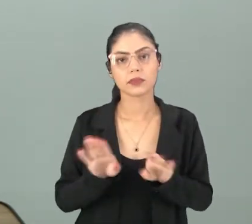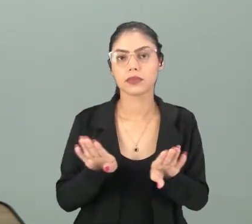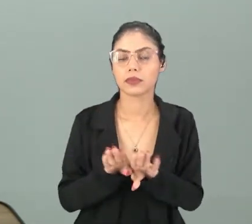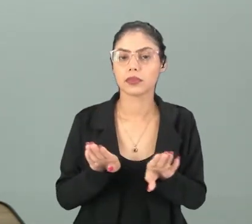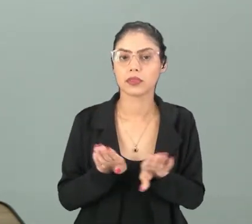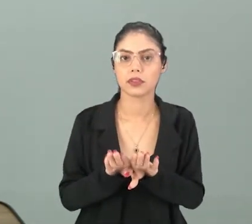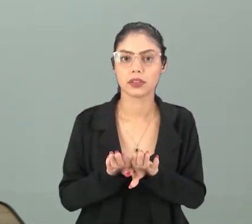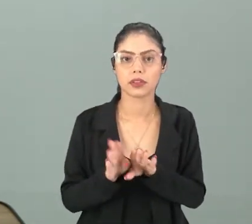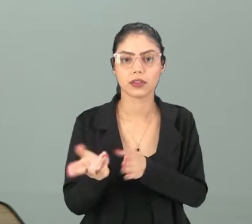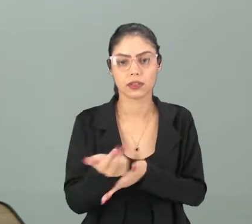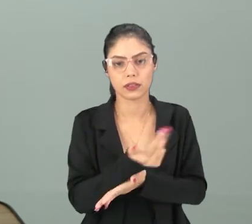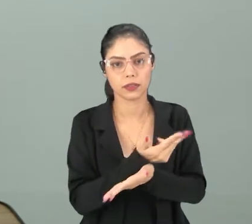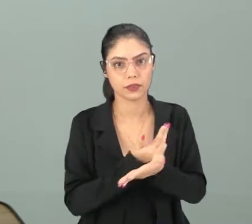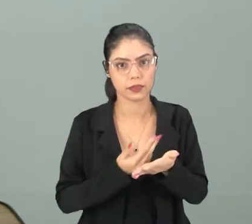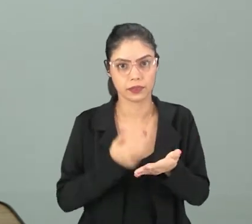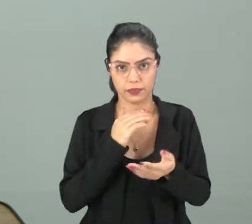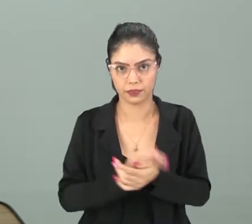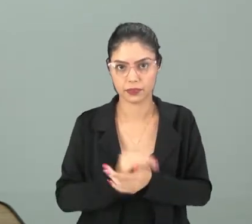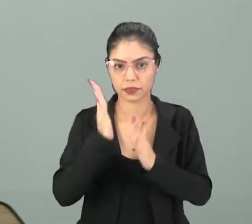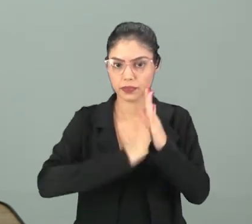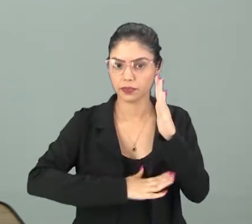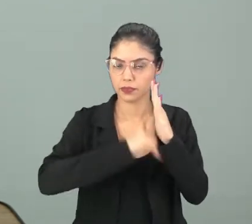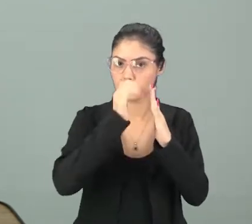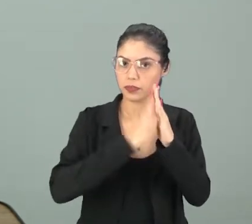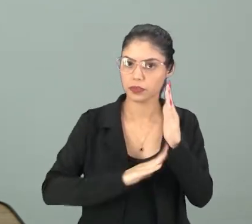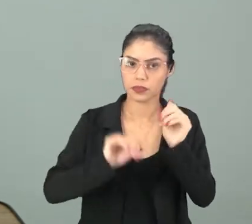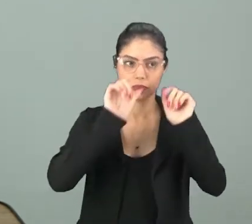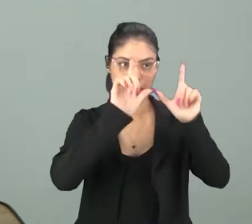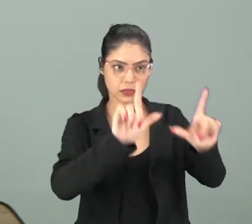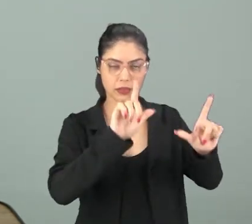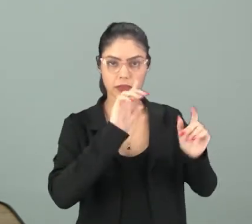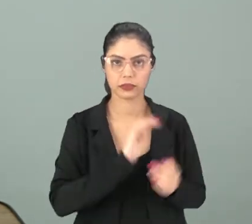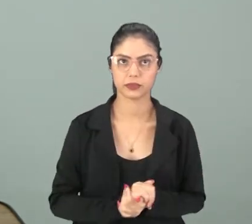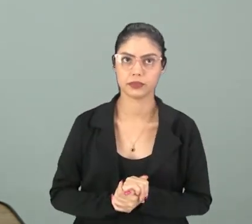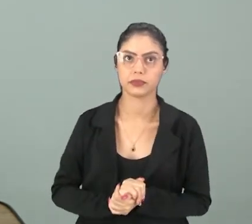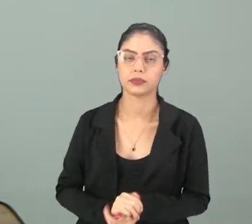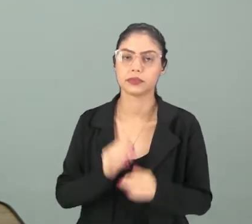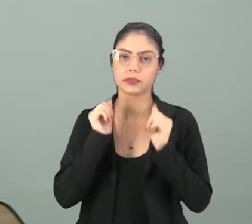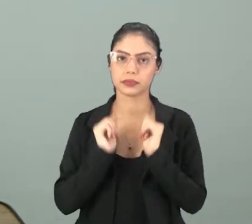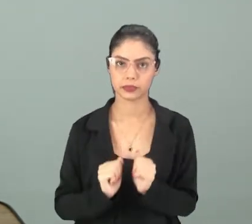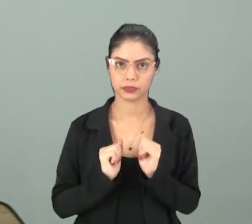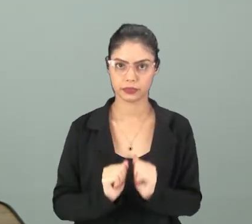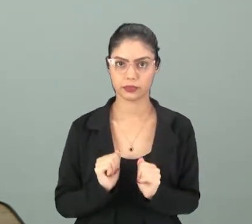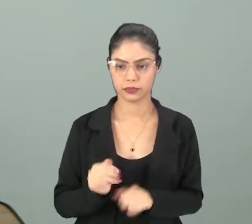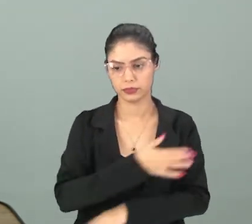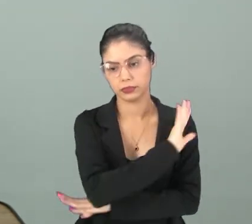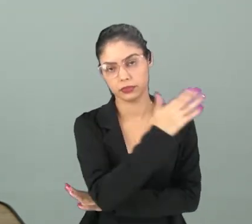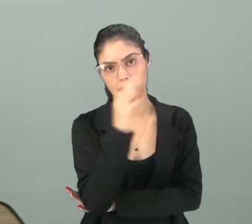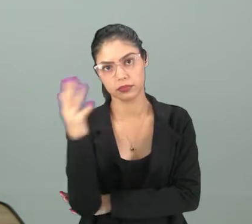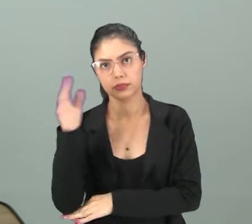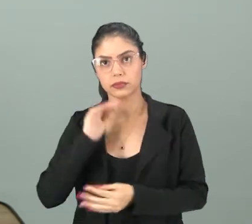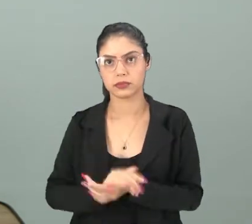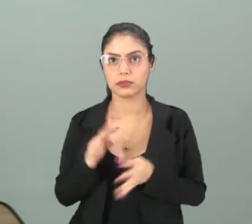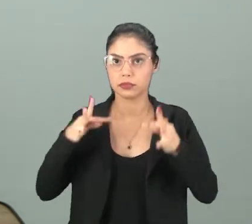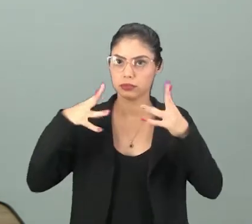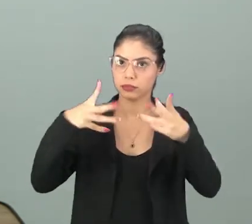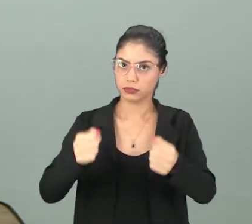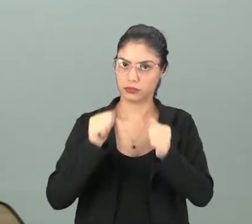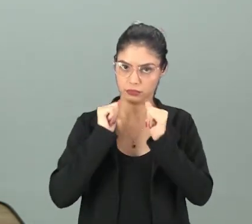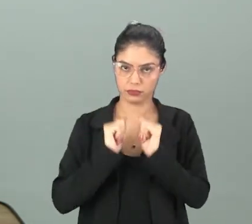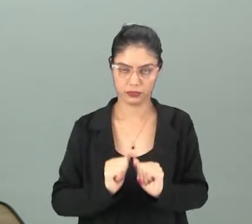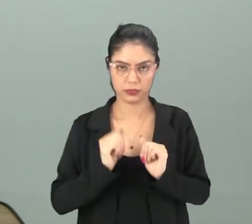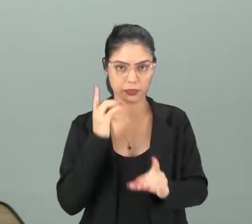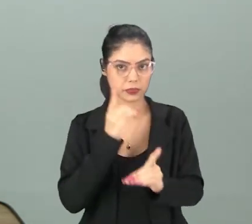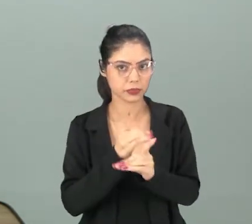numa arte, né? Numa pintura de um quadro Então, ela pode estar na natureza Em tudo nós